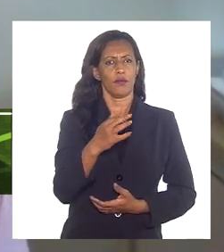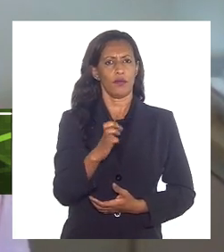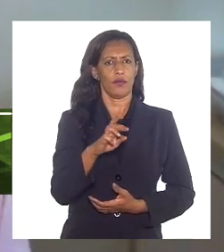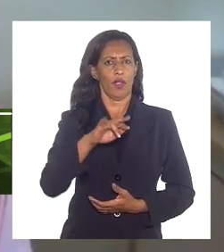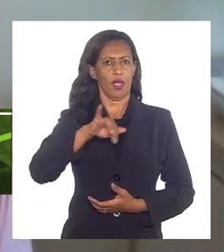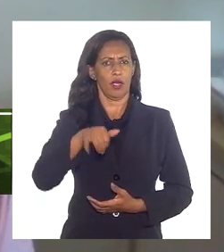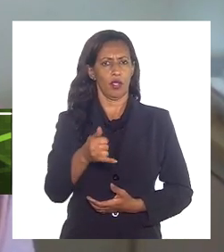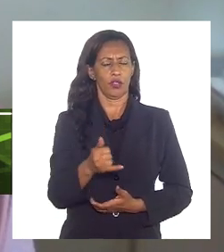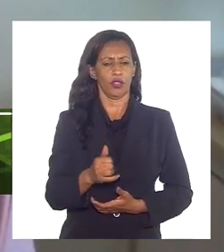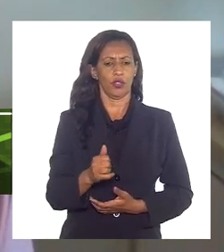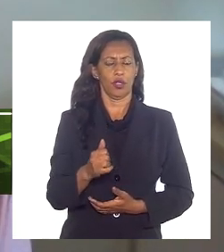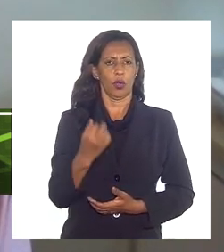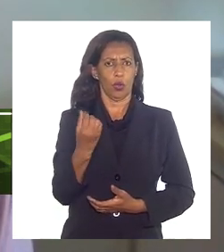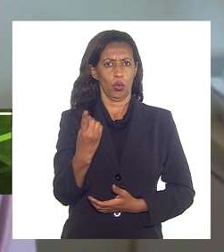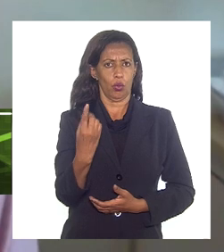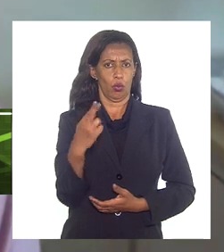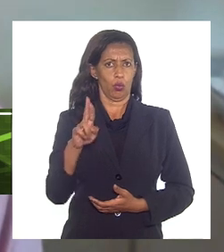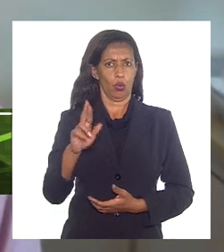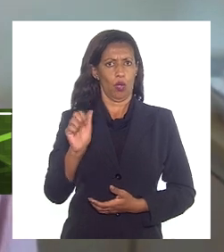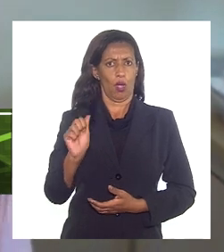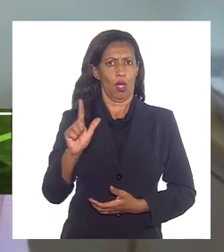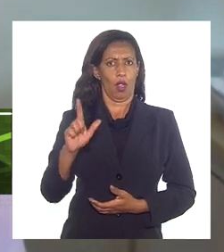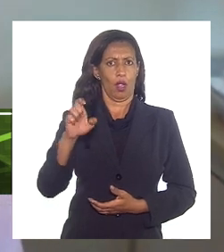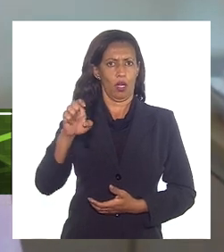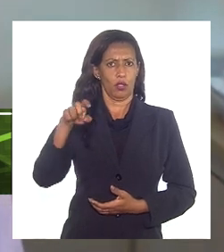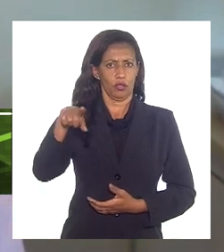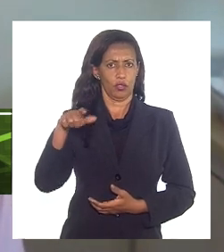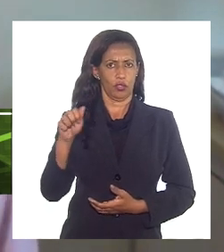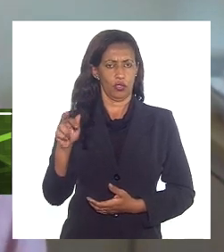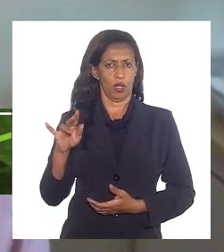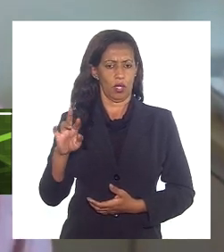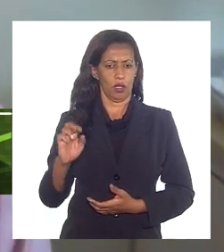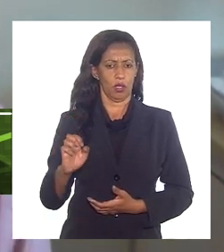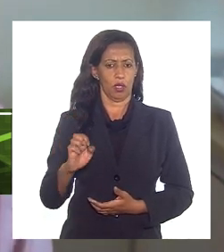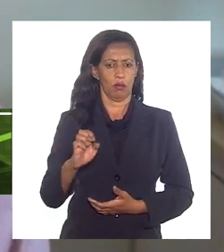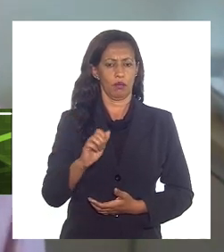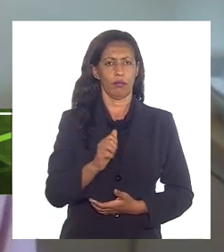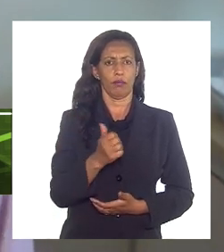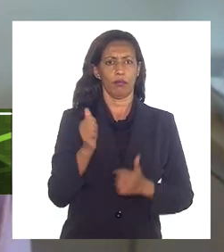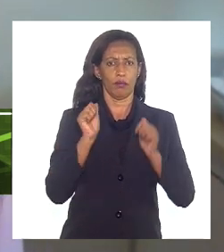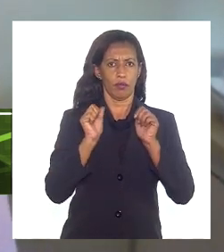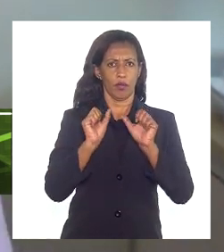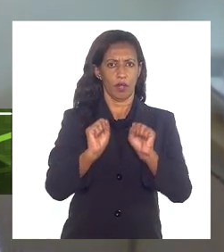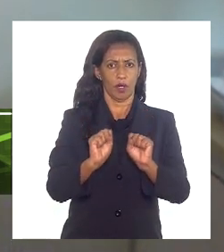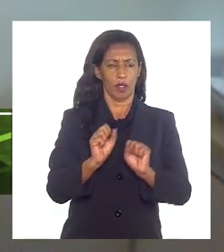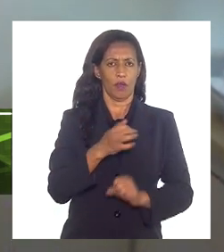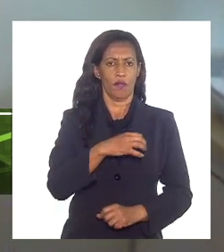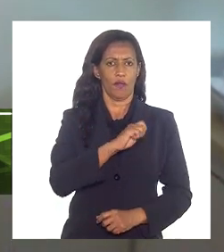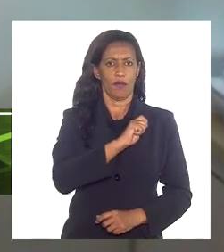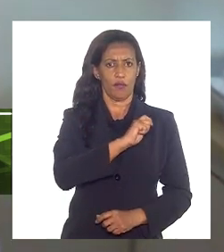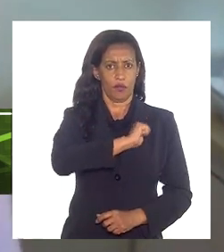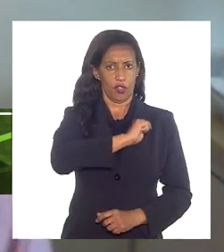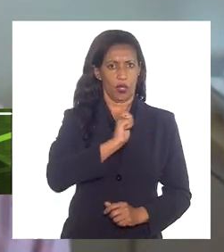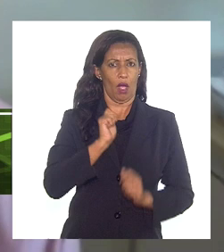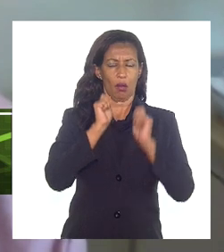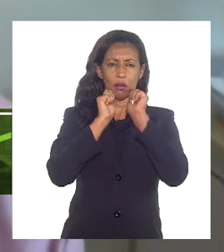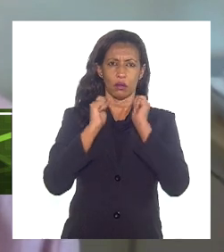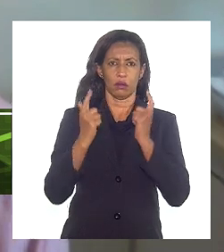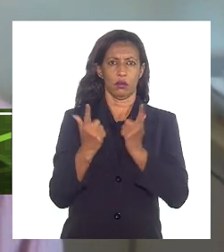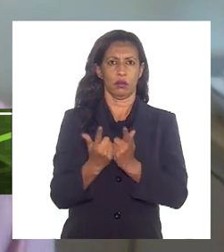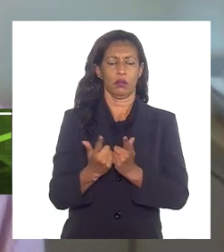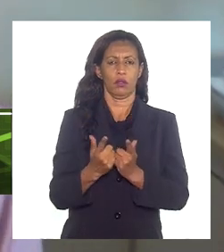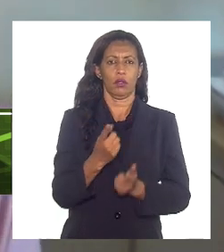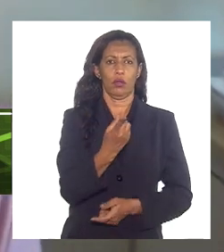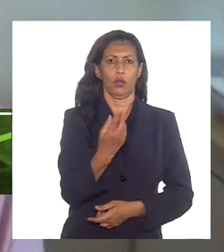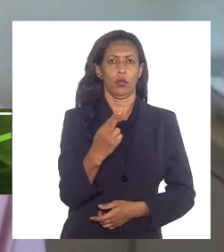Alexandre, representando a assessoria fiscal da ERG, a